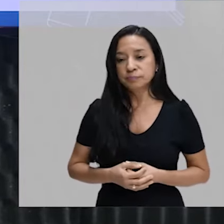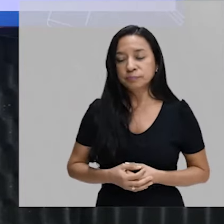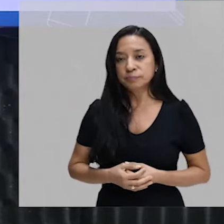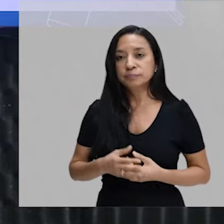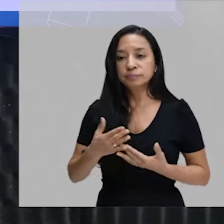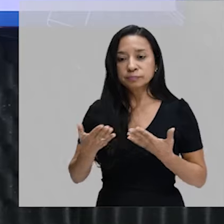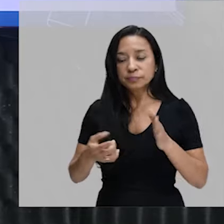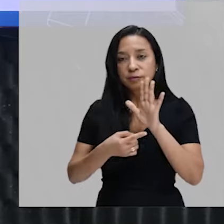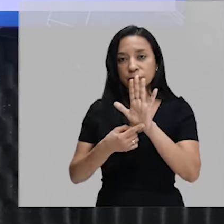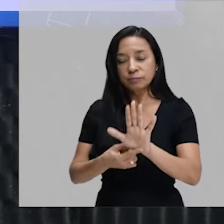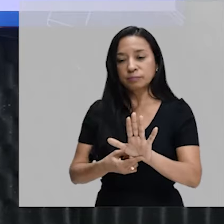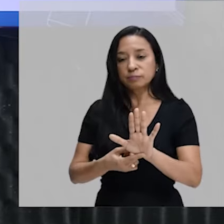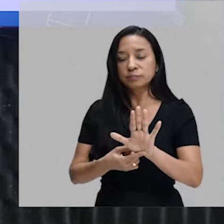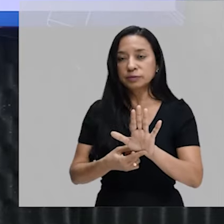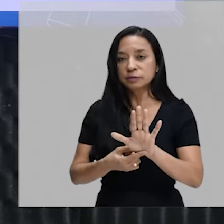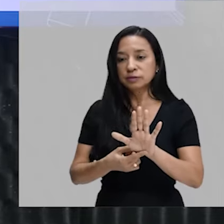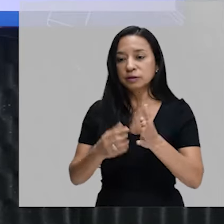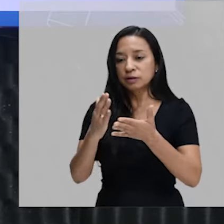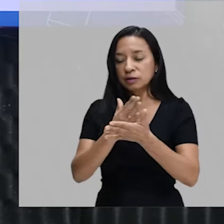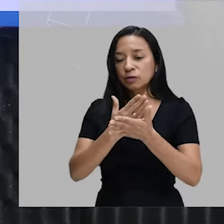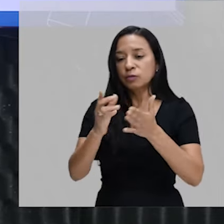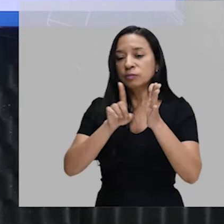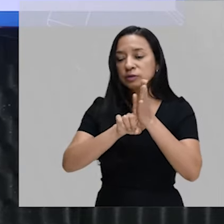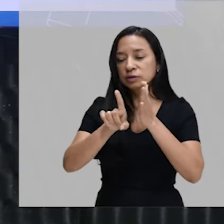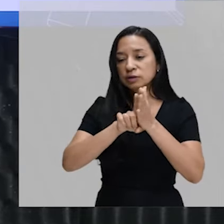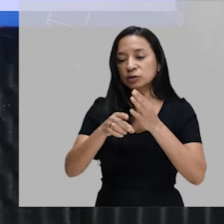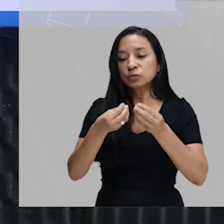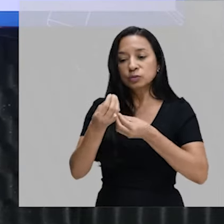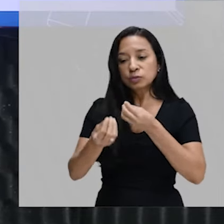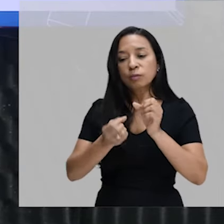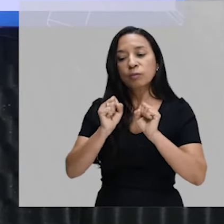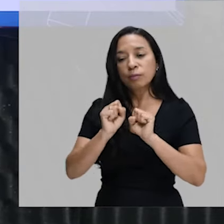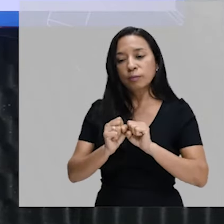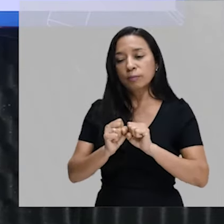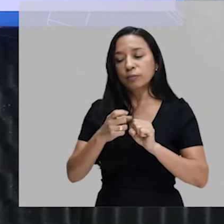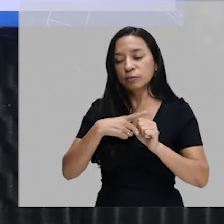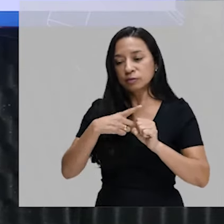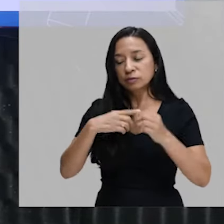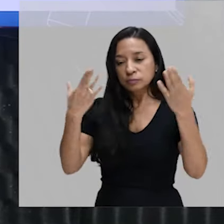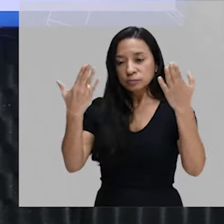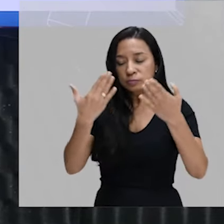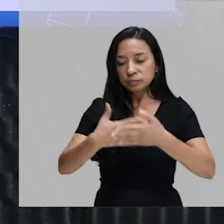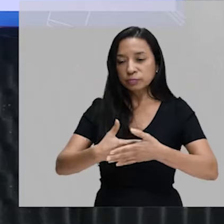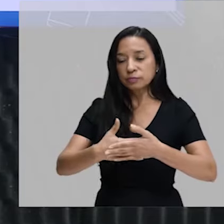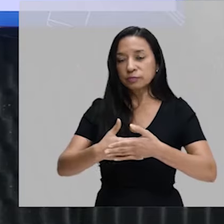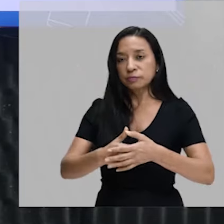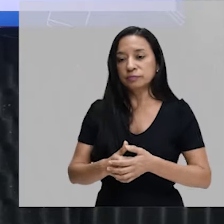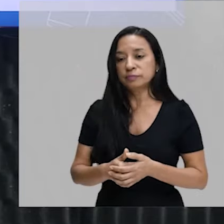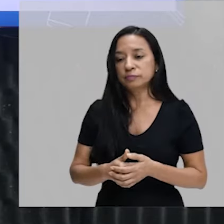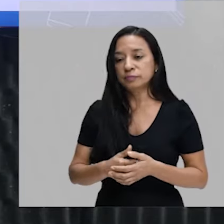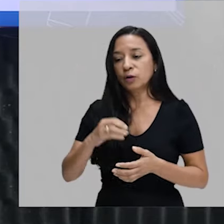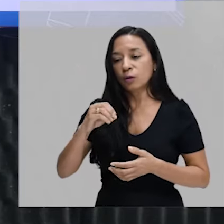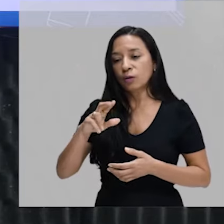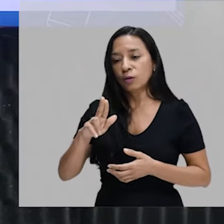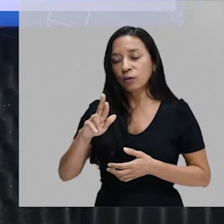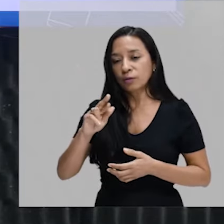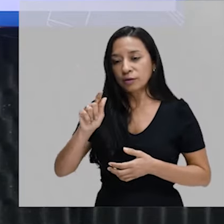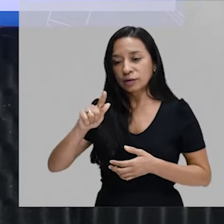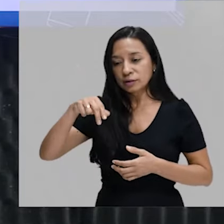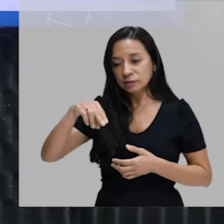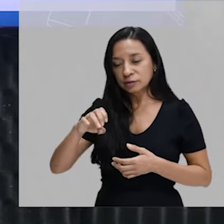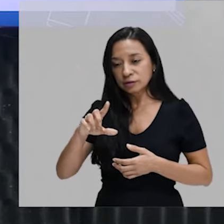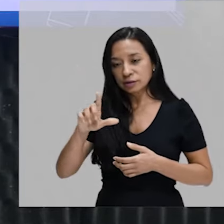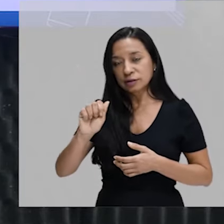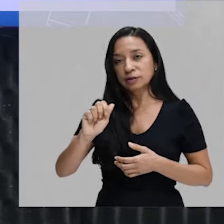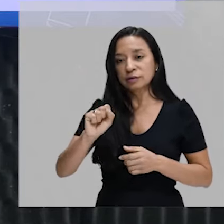Então, pessoal, apresentei aqui para vocês algumas questões de como que pode cair na sua prova a respeito de organelas. Espero que